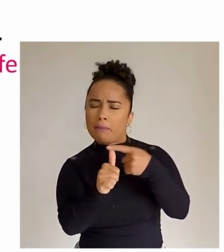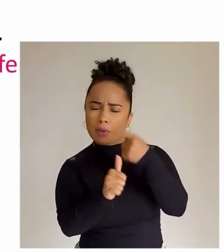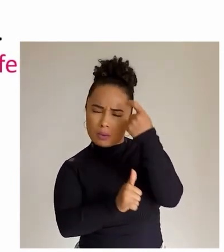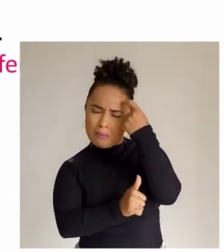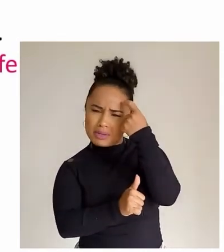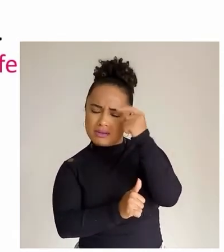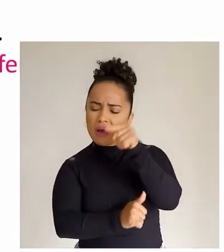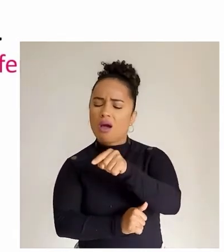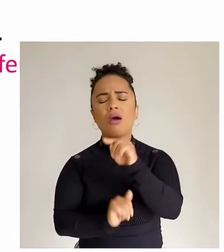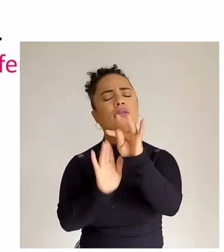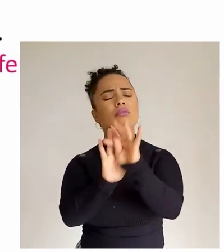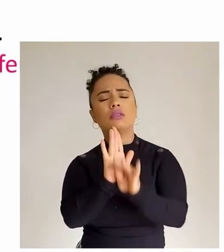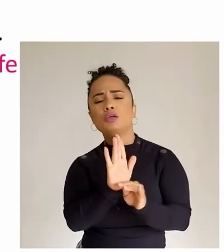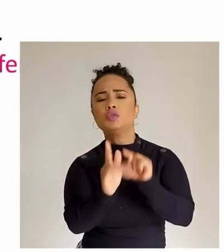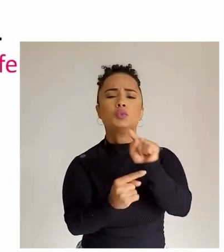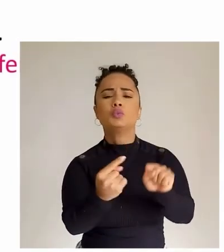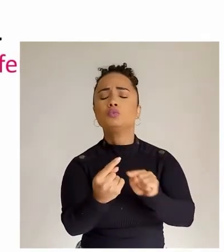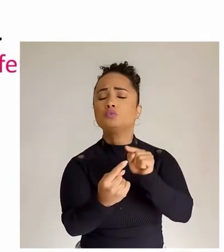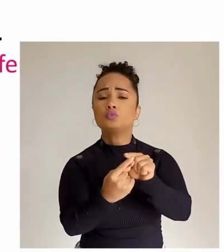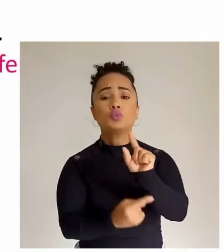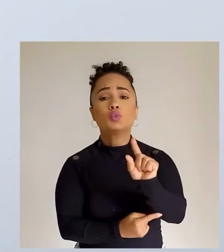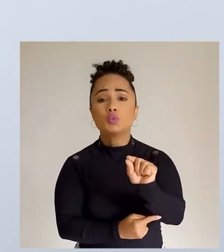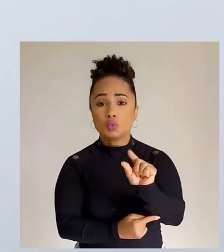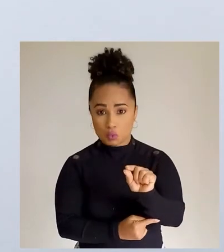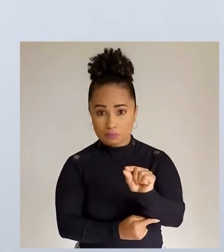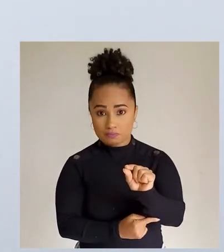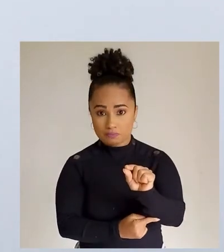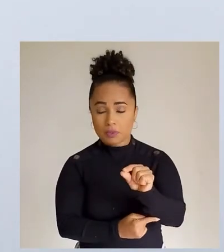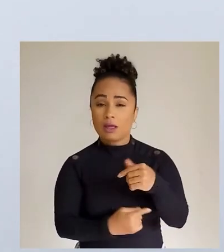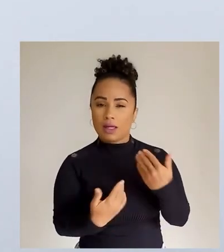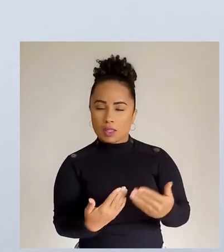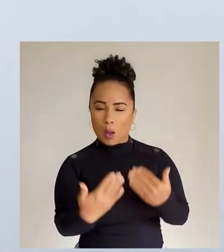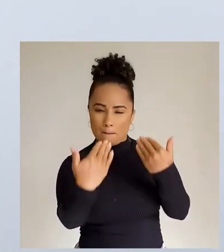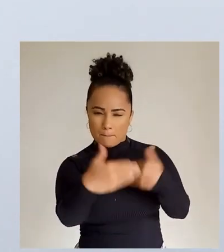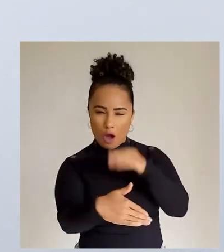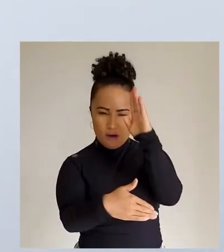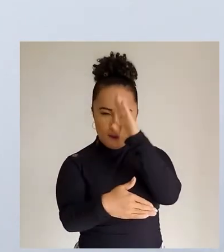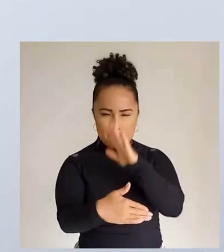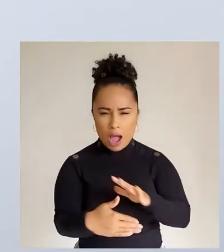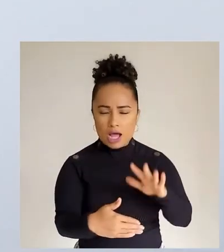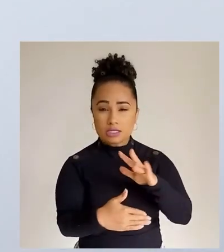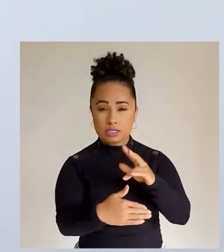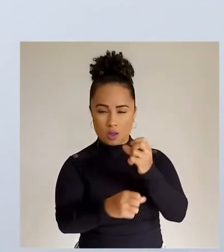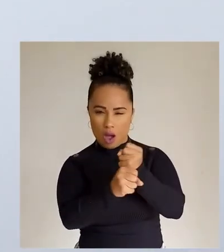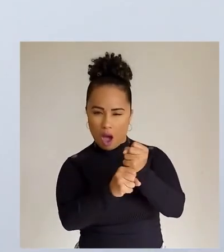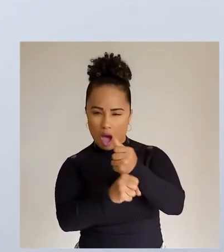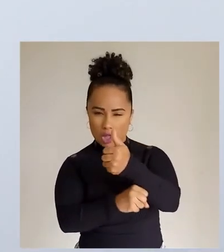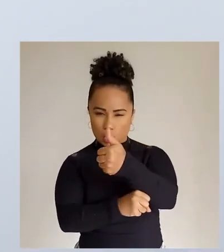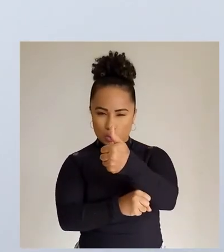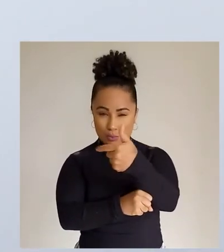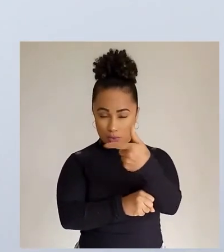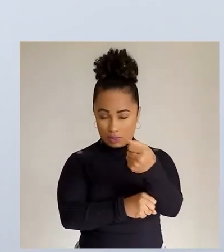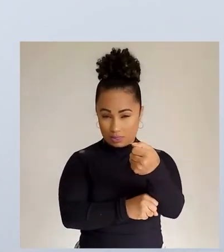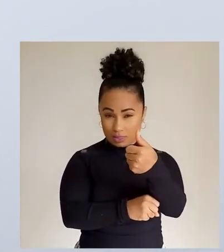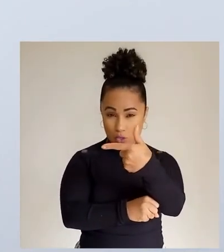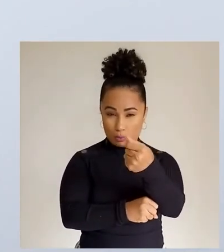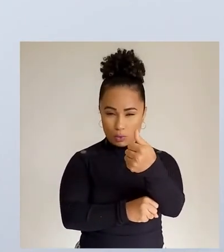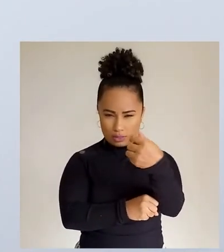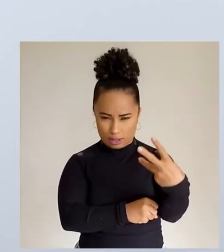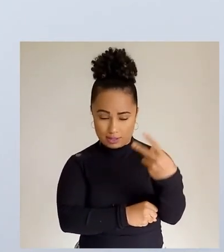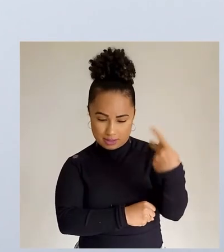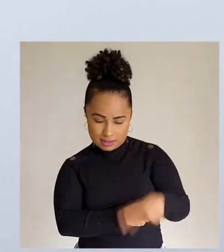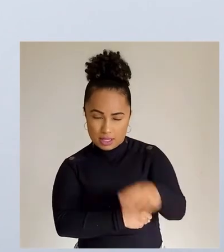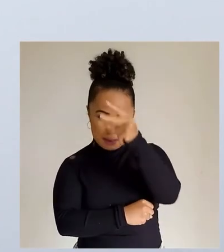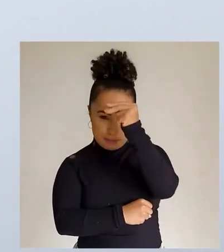o objetivo desse texto. No Banco de Questões de Língua Portuguesa para o Brasil, elaborado em